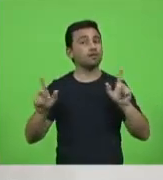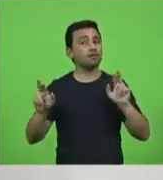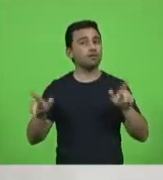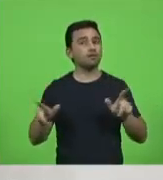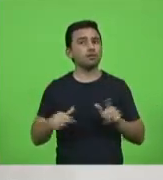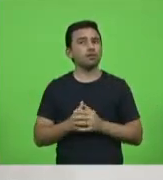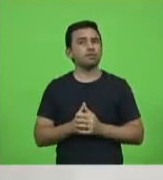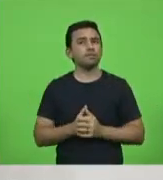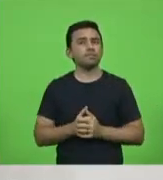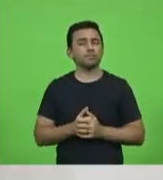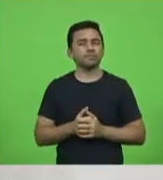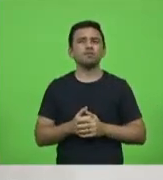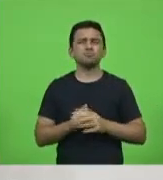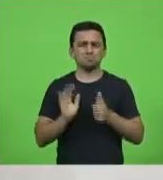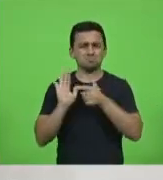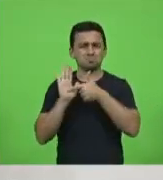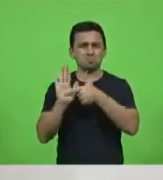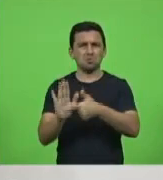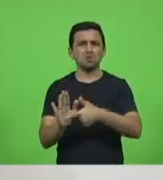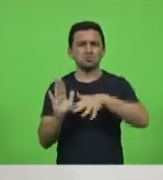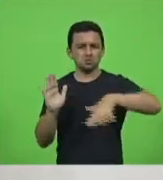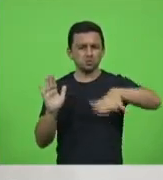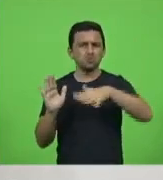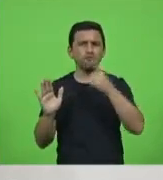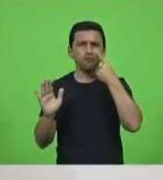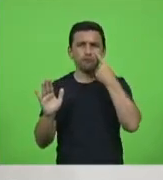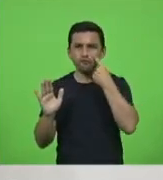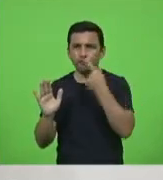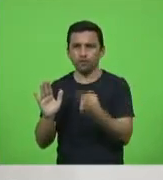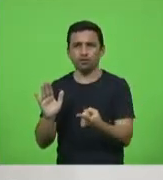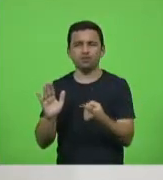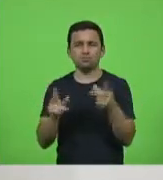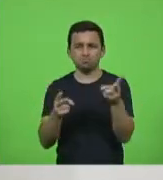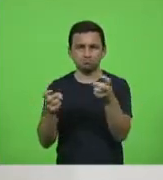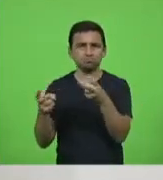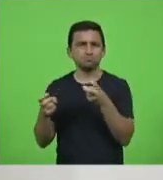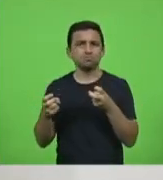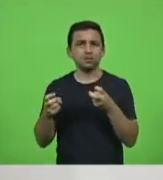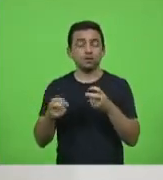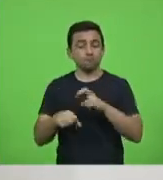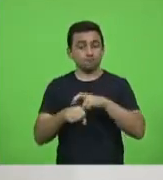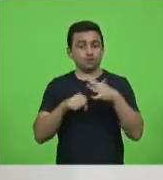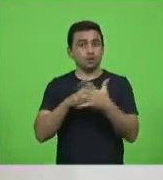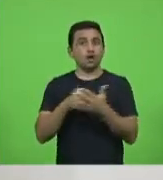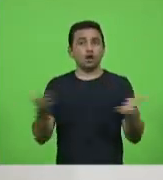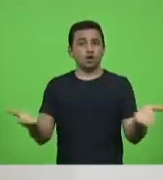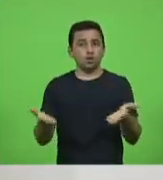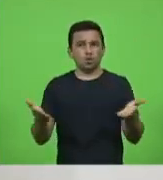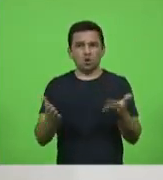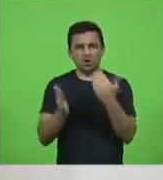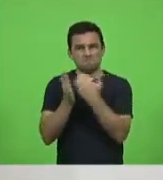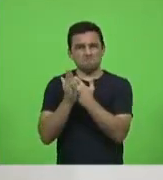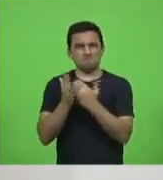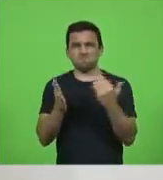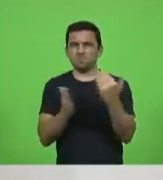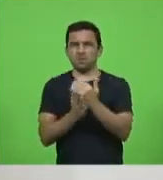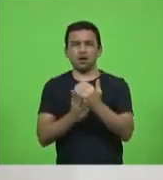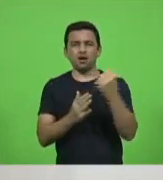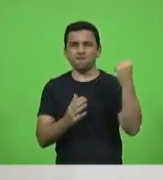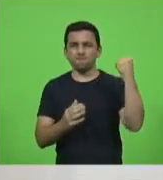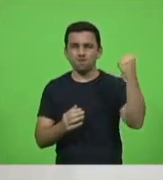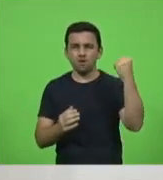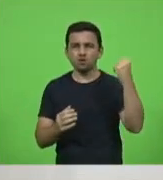Está mais do que evidente para todos nós que o vírus, ele vem agora mais robusto, mais